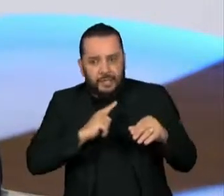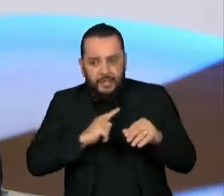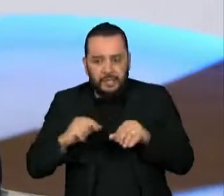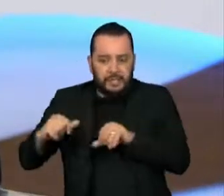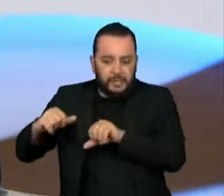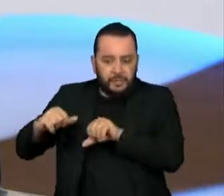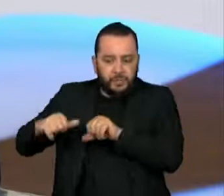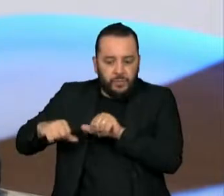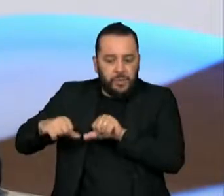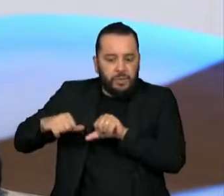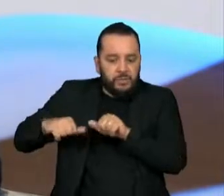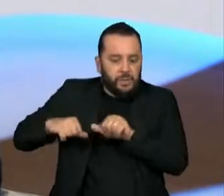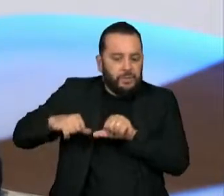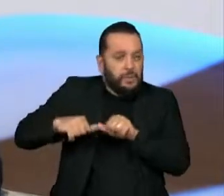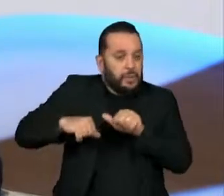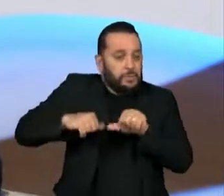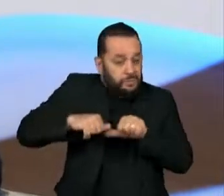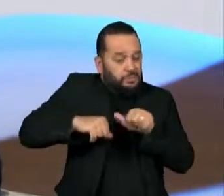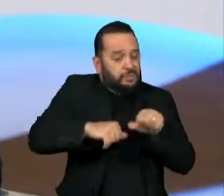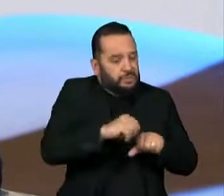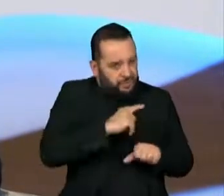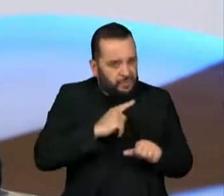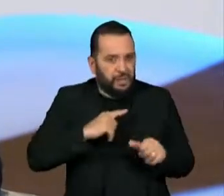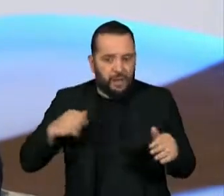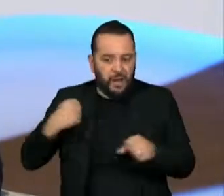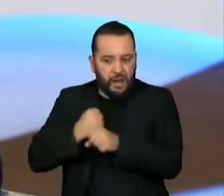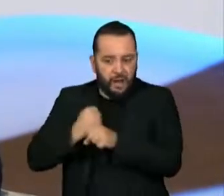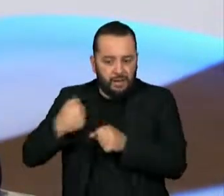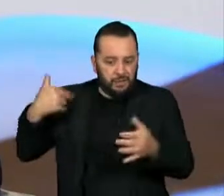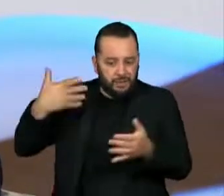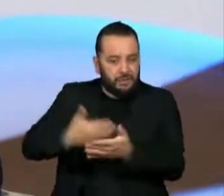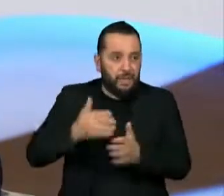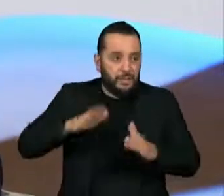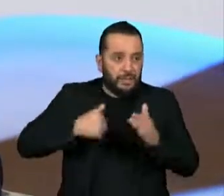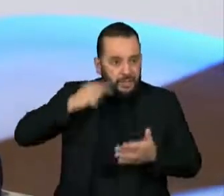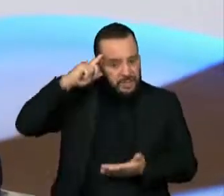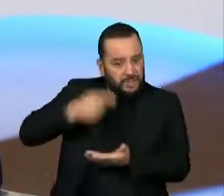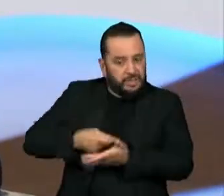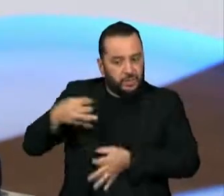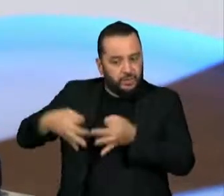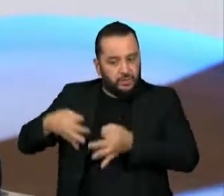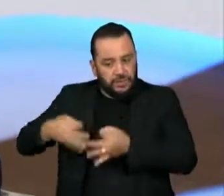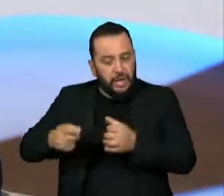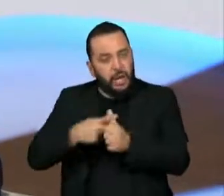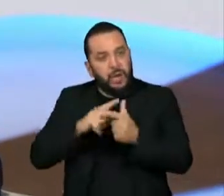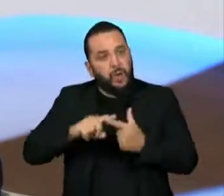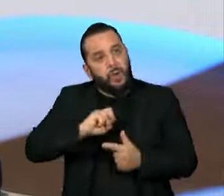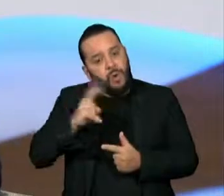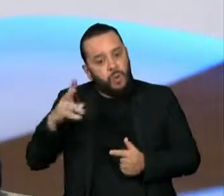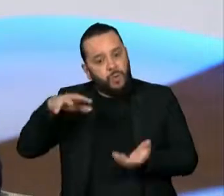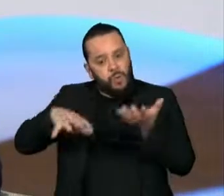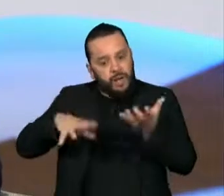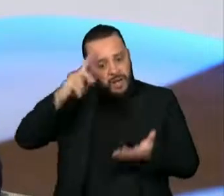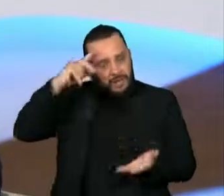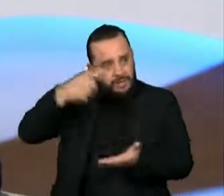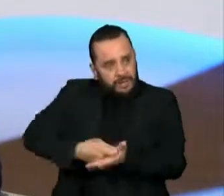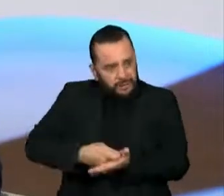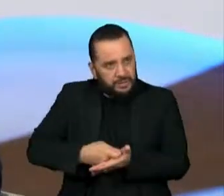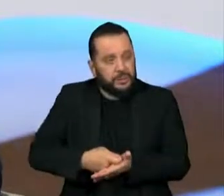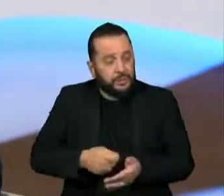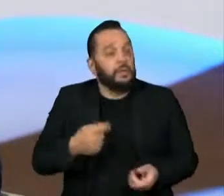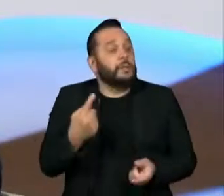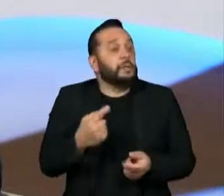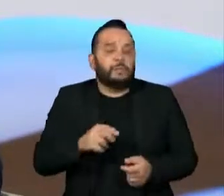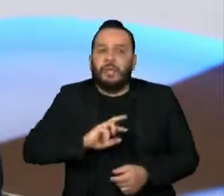tempo, seja por decisões, algumas decisões judiciais, seja por decisões do Congresso, ela não é uma emenda